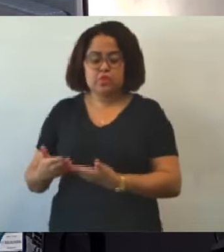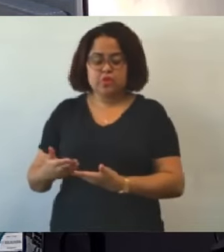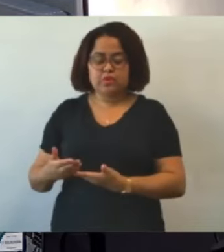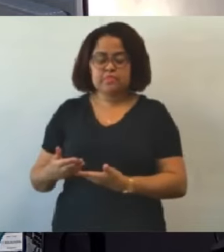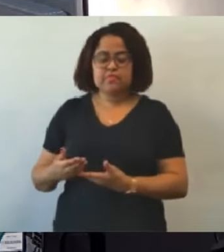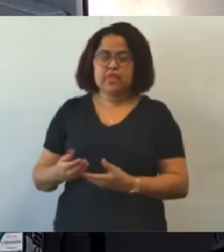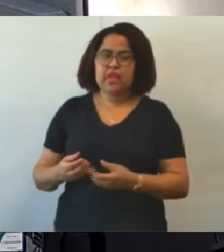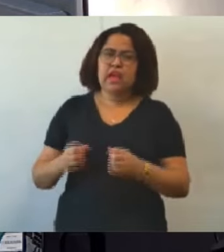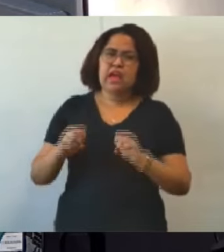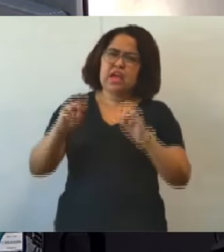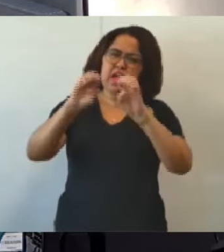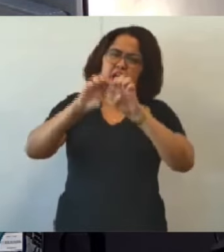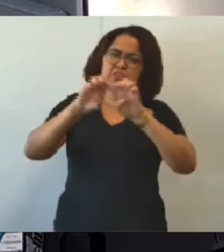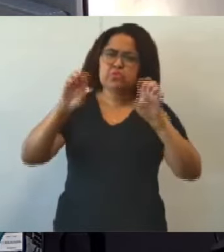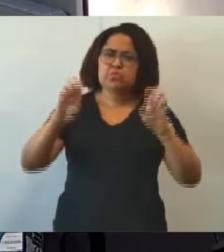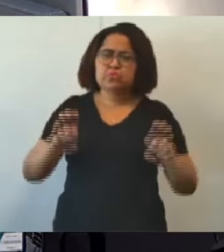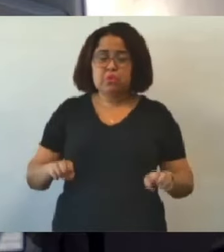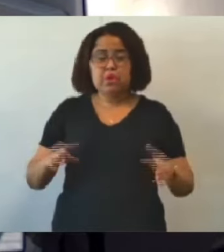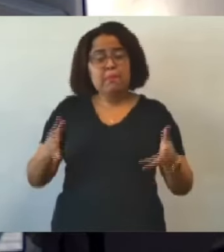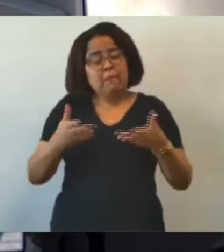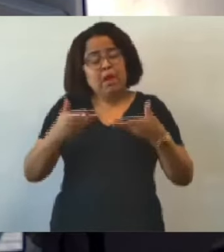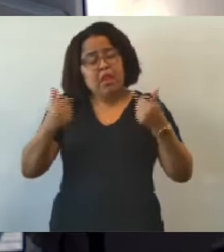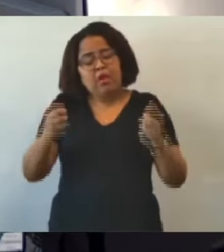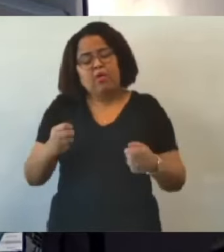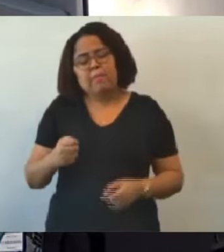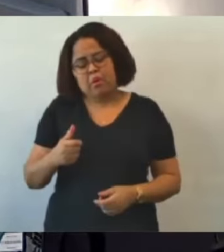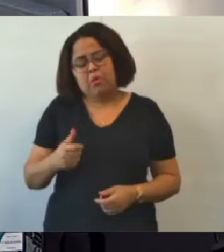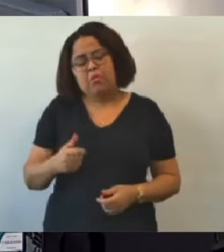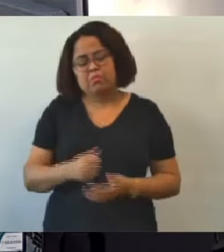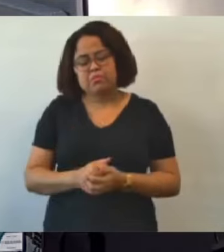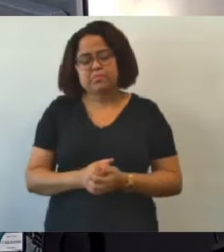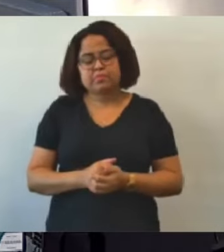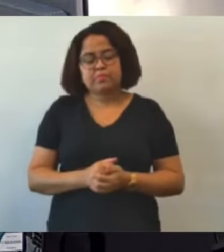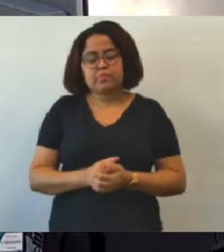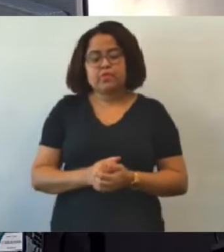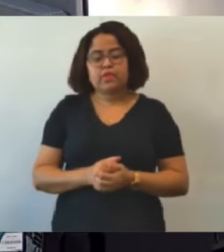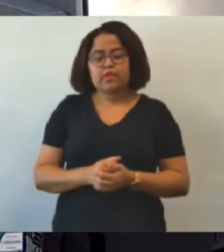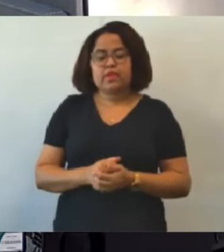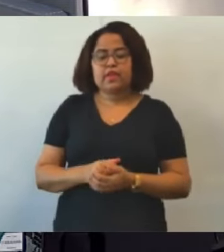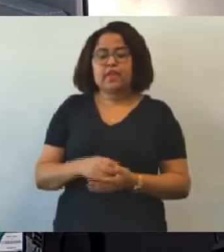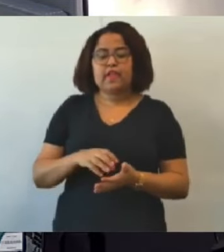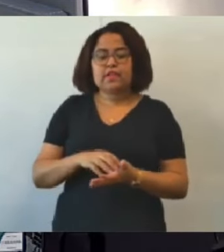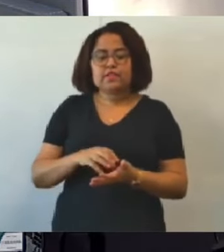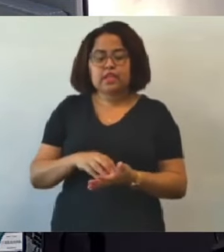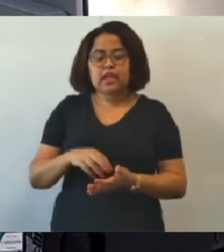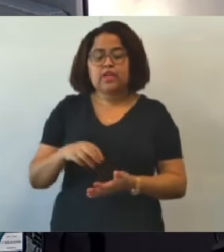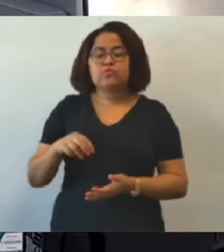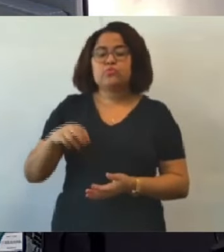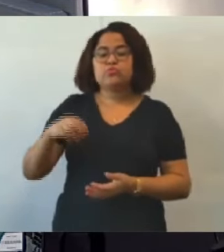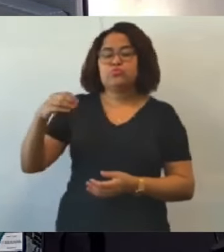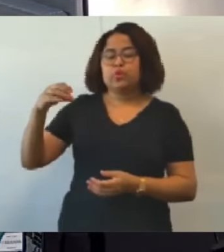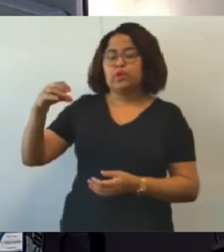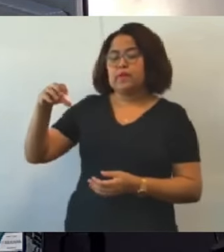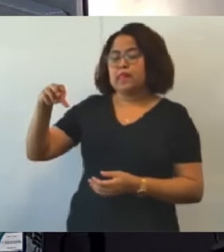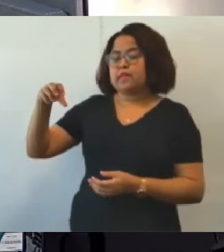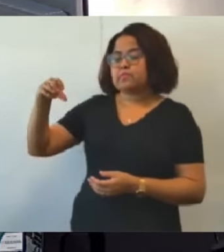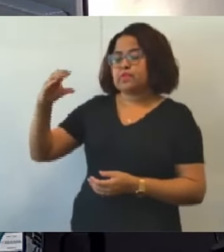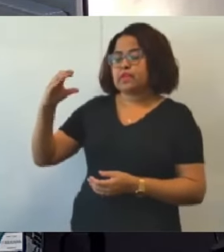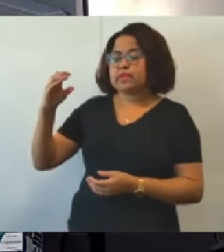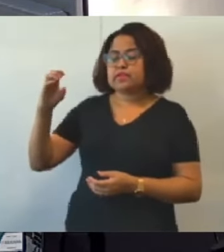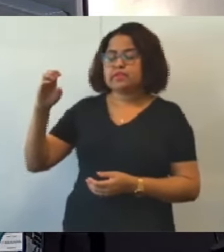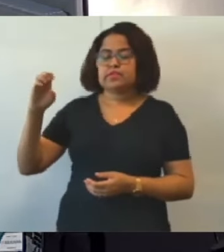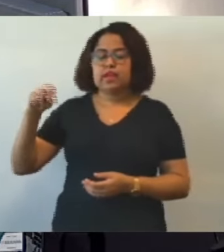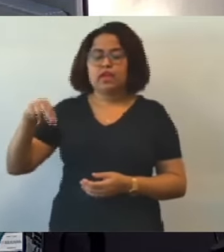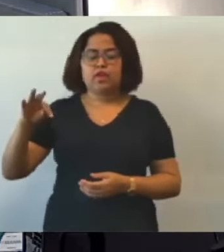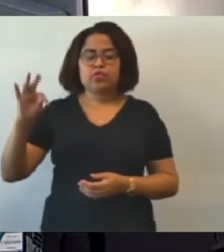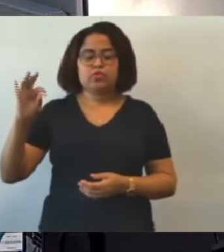precária. A Oeste, ela tem uma sede própria, ela é exclusiva, também tem uma estrutura precária. A Pampulha,